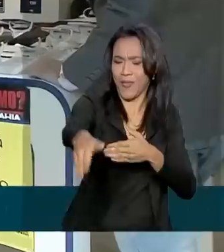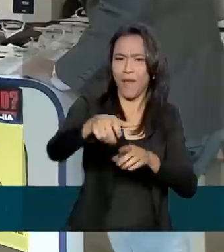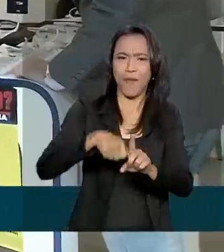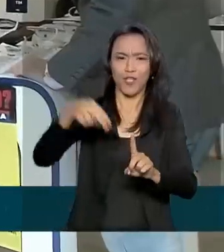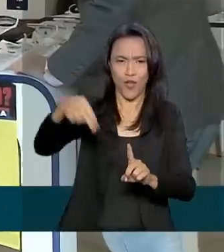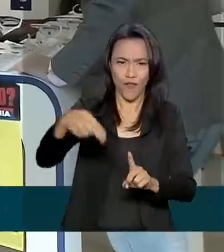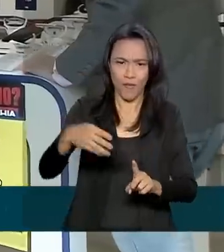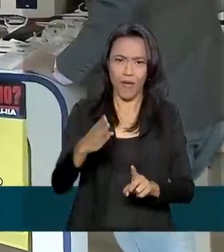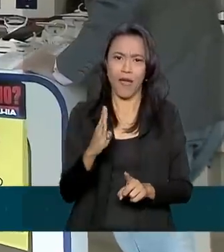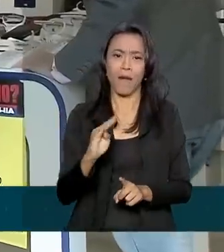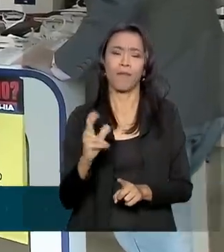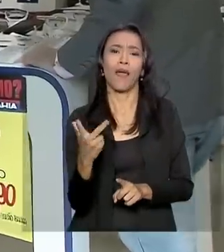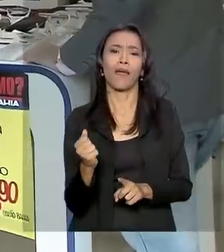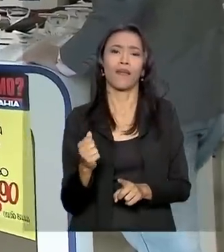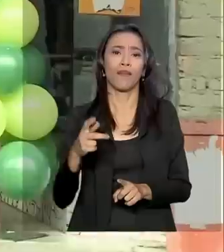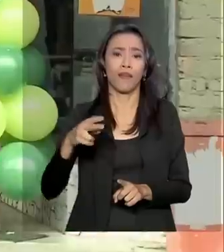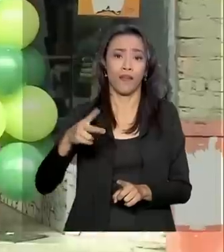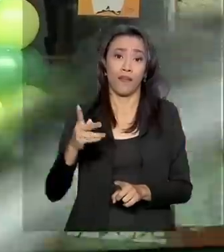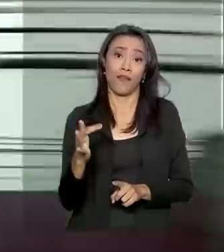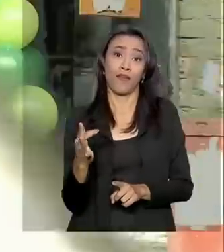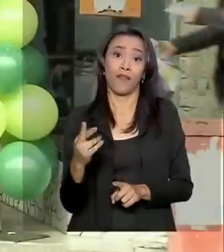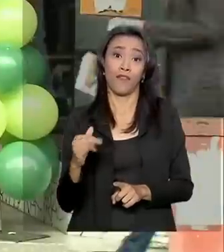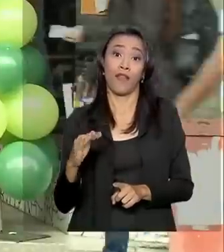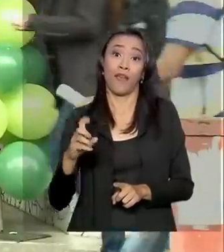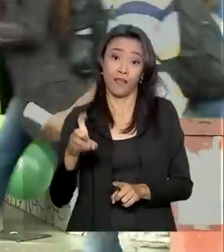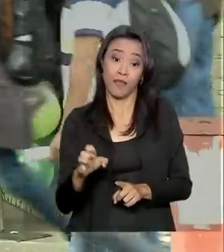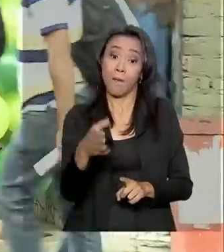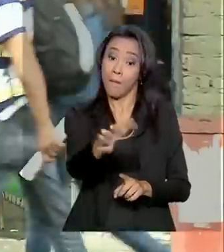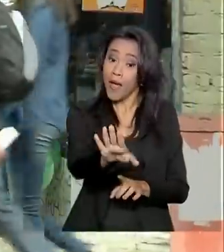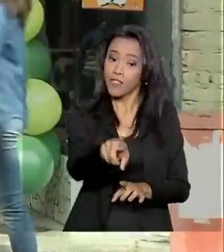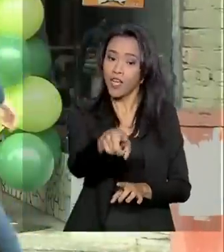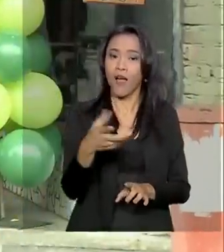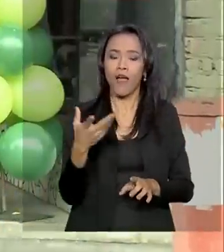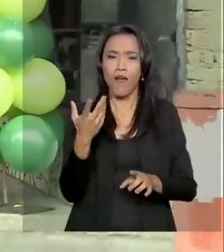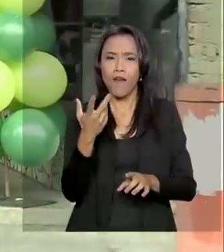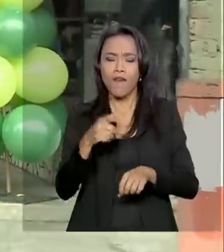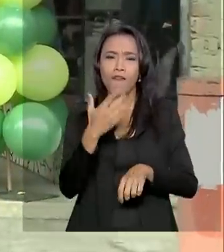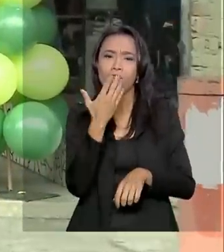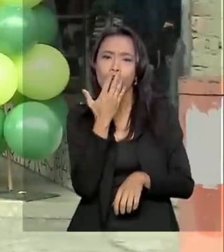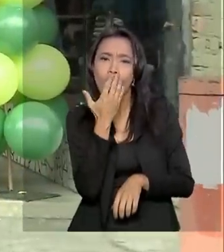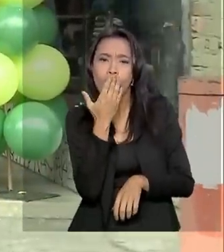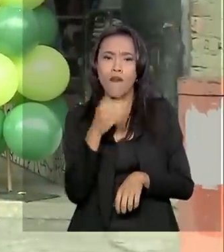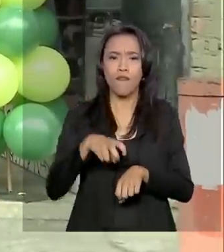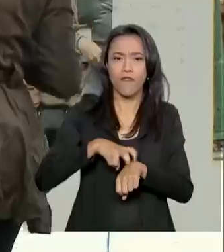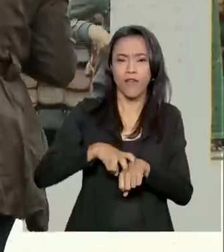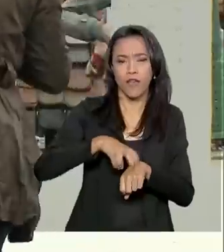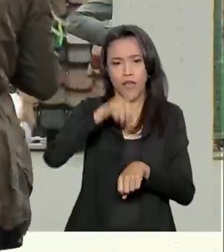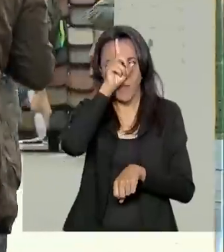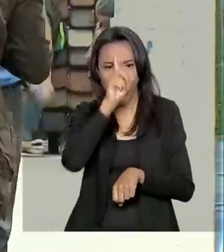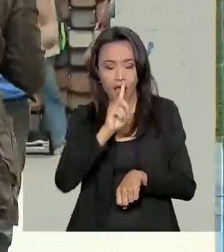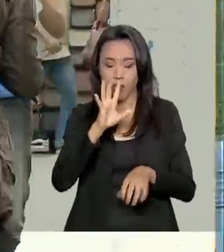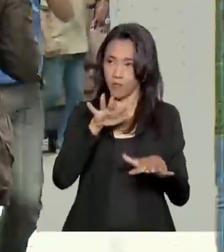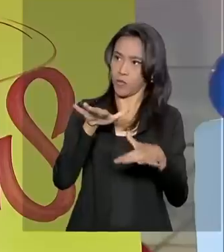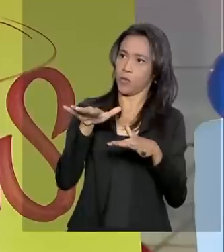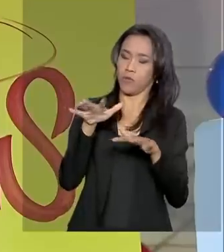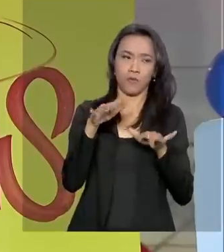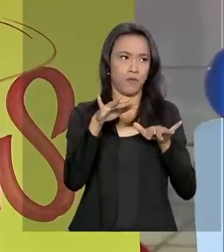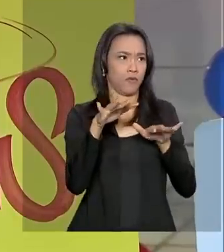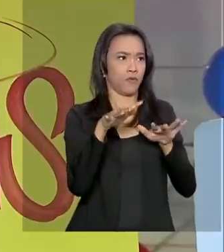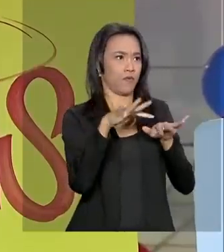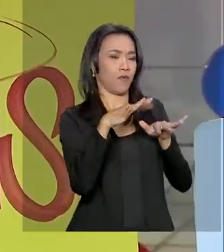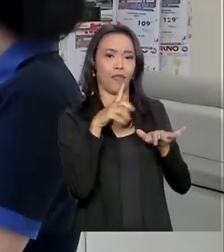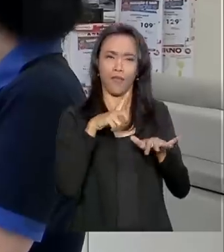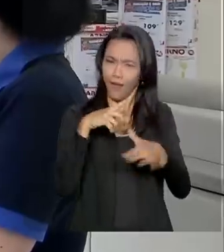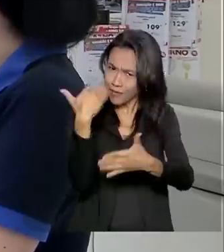anteciparam o início das promoções. O verde e amarelo já chamam a atenção dos consumidores. Na rua, também já tem